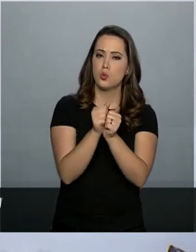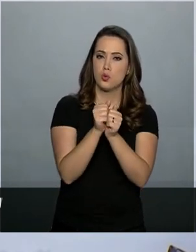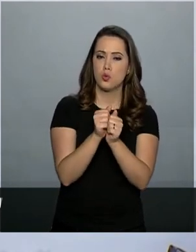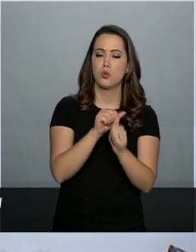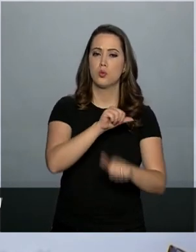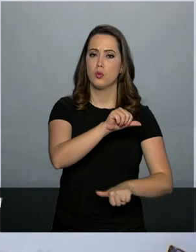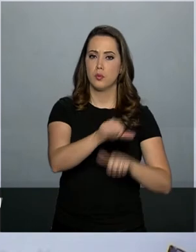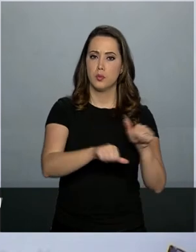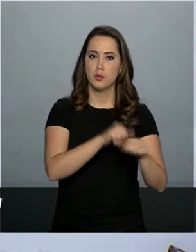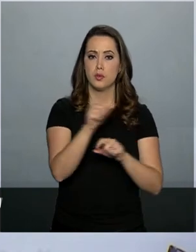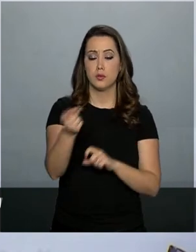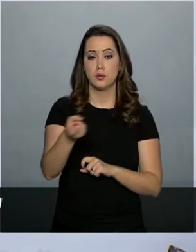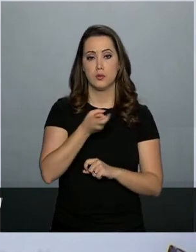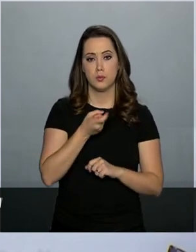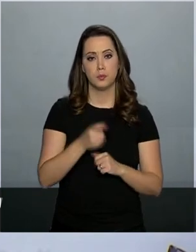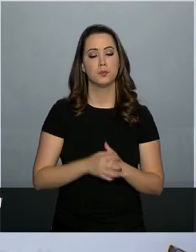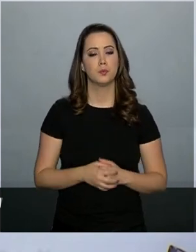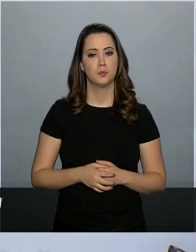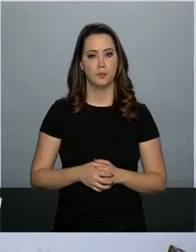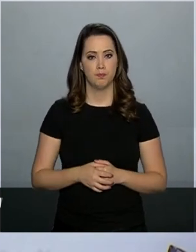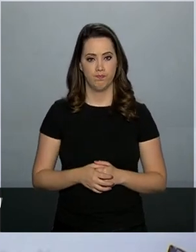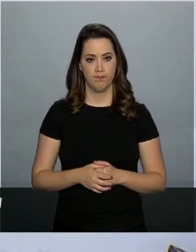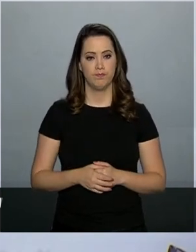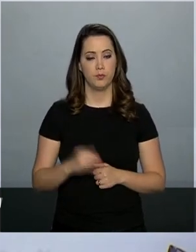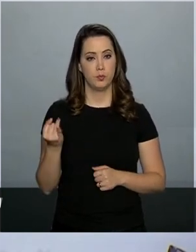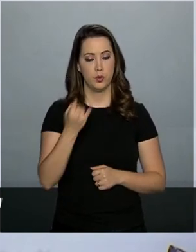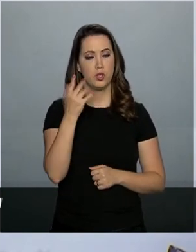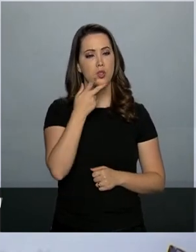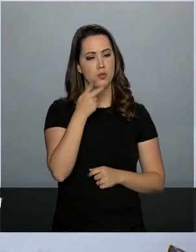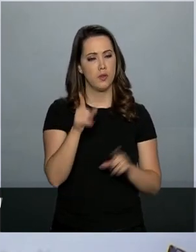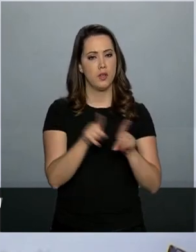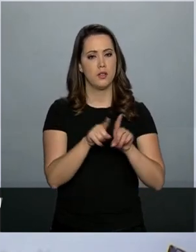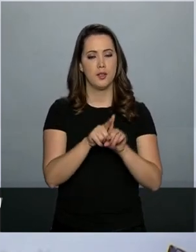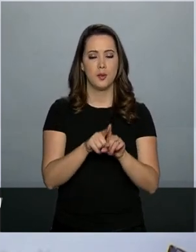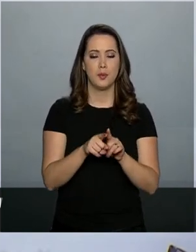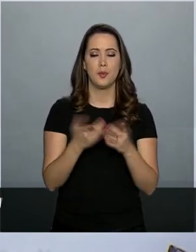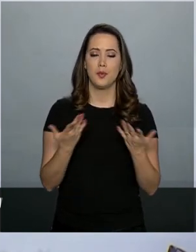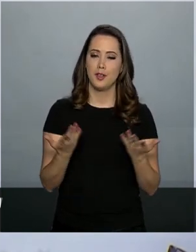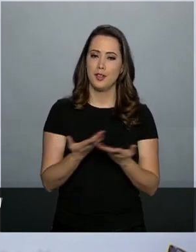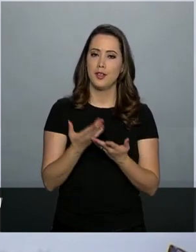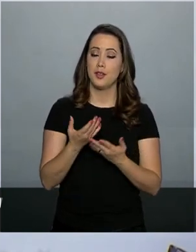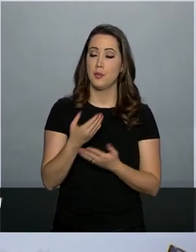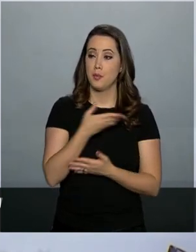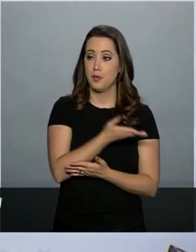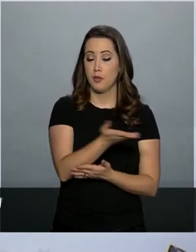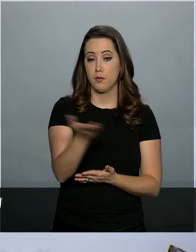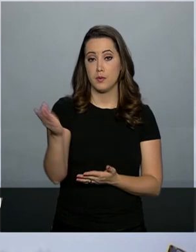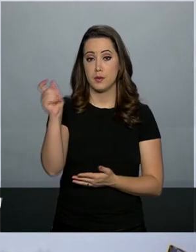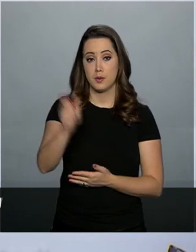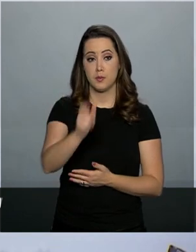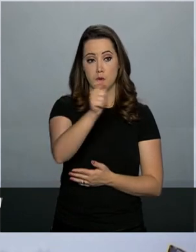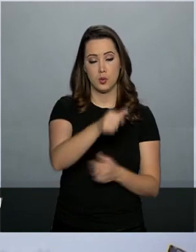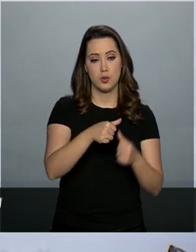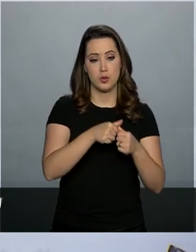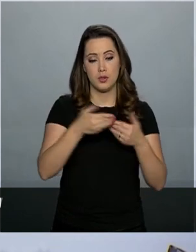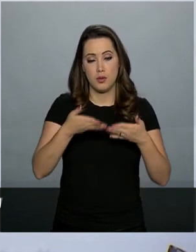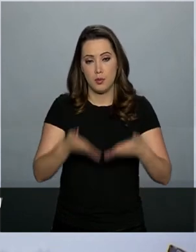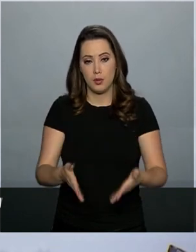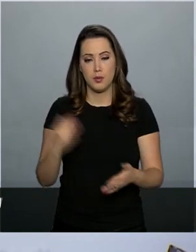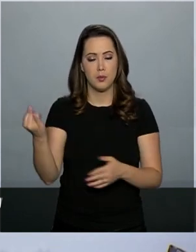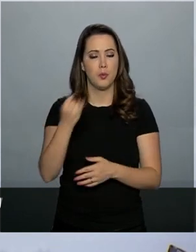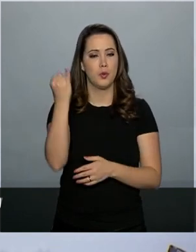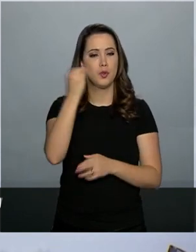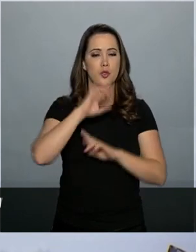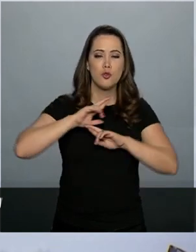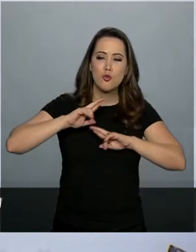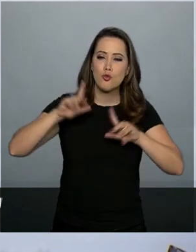reforma tributária. De start, desejando a todos os participantes desta importante e